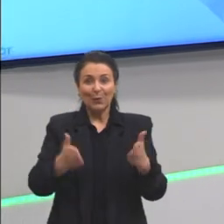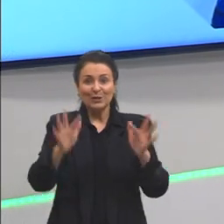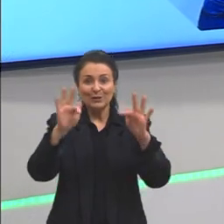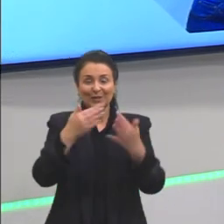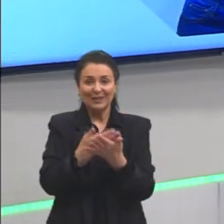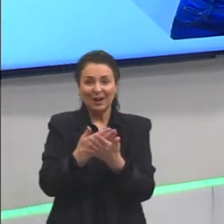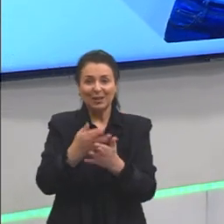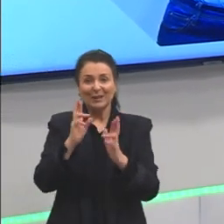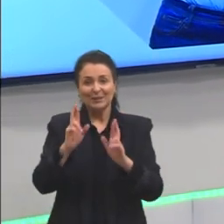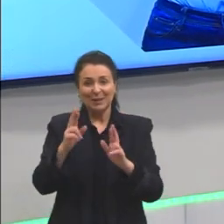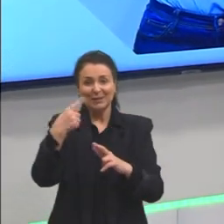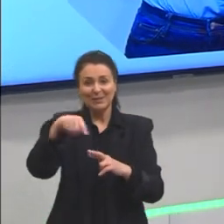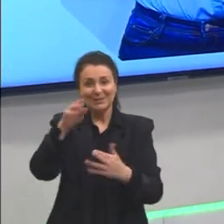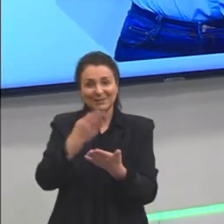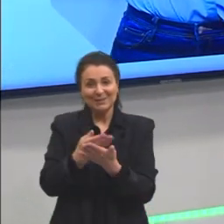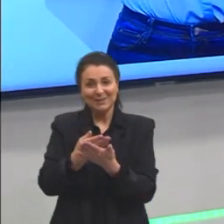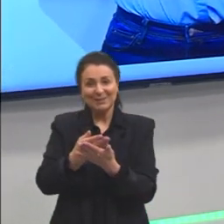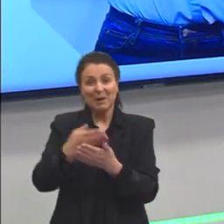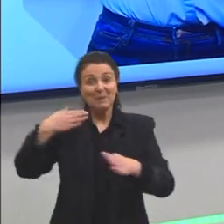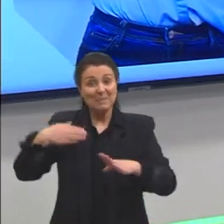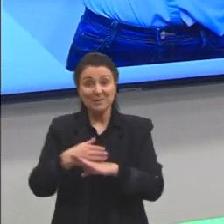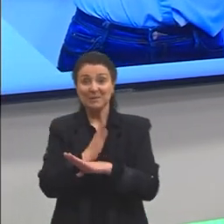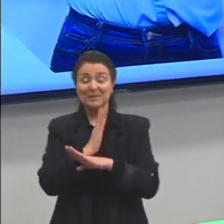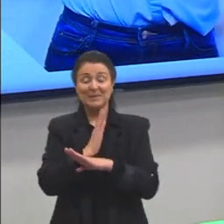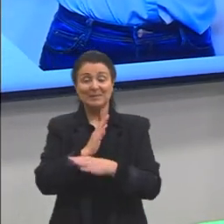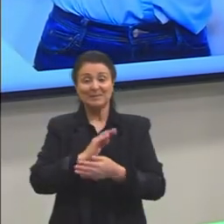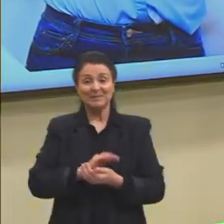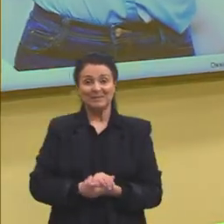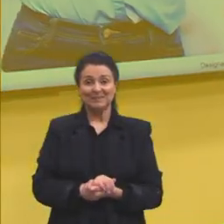Espero vocês nas próximas aulas. Partiu passar.